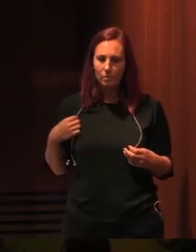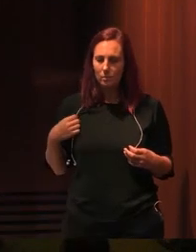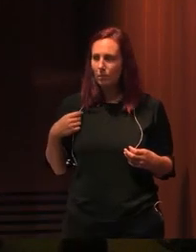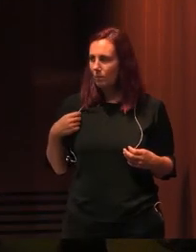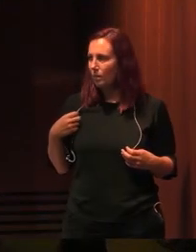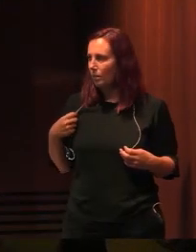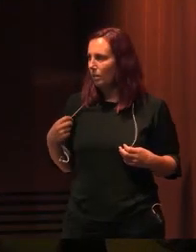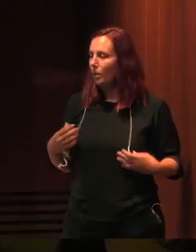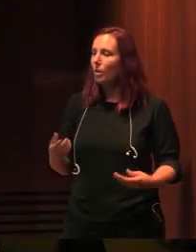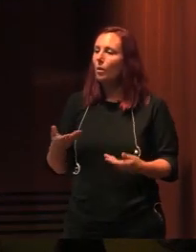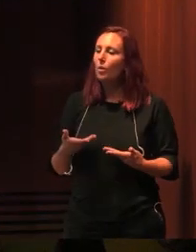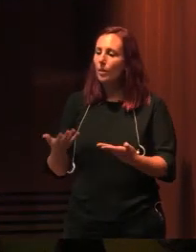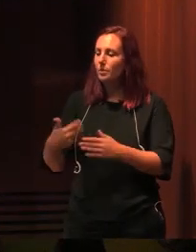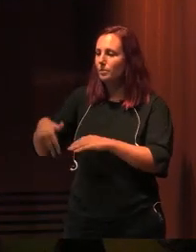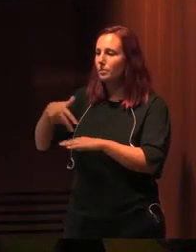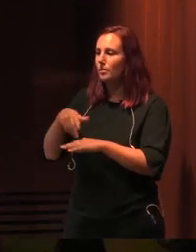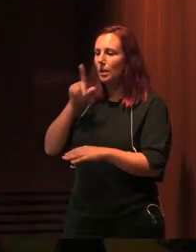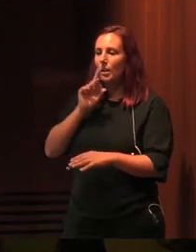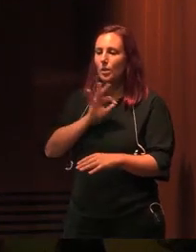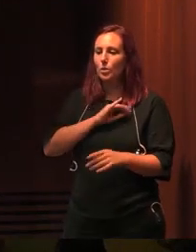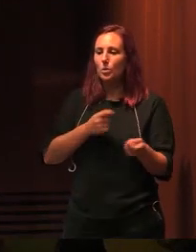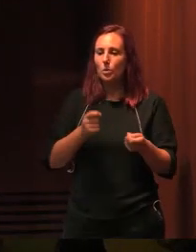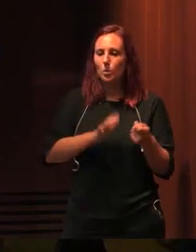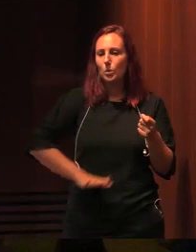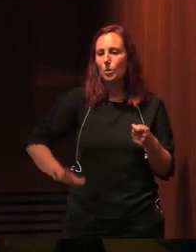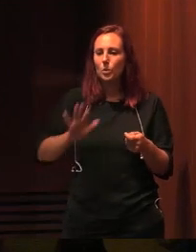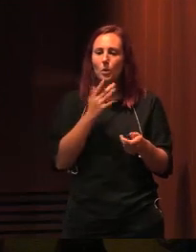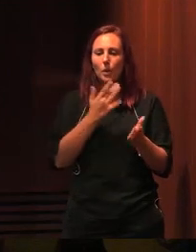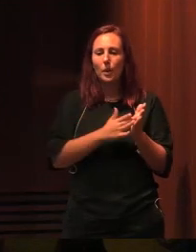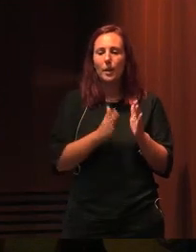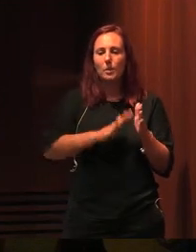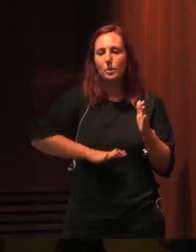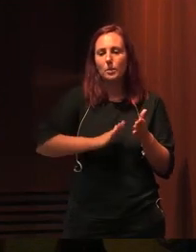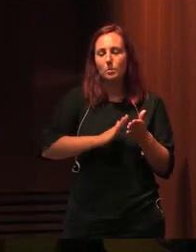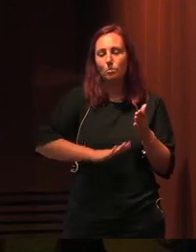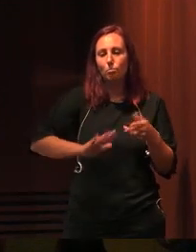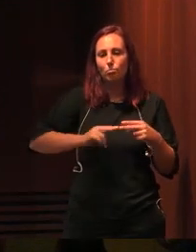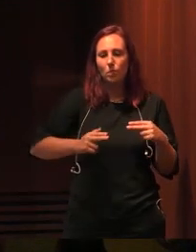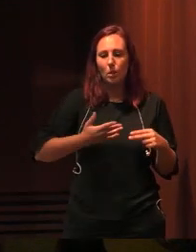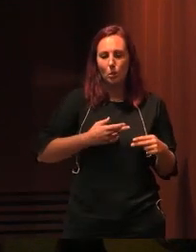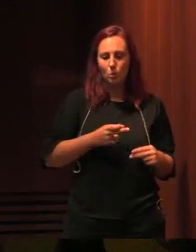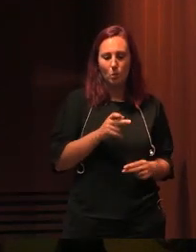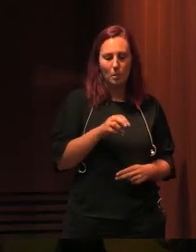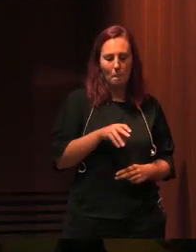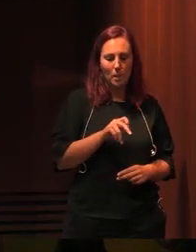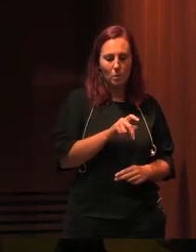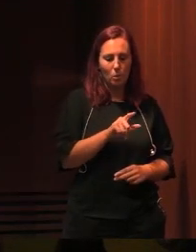Convidamos agora a subir ao palco a Sra. Coordenadora Nacional da Rede de Bibliotecas Escolares, Doutora Manuela Pargana Silva.